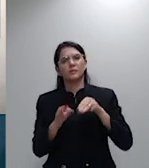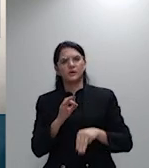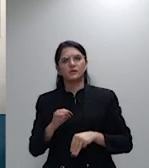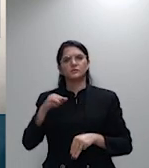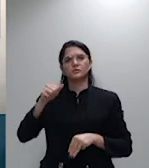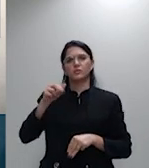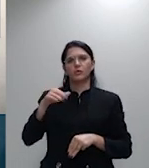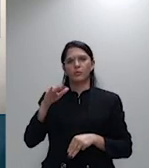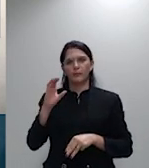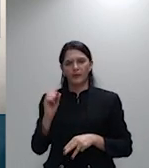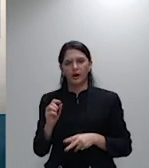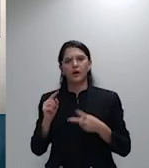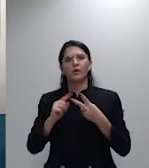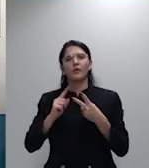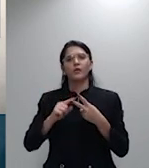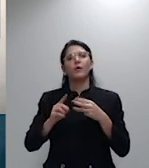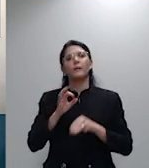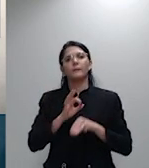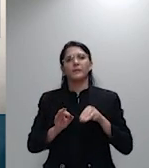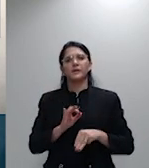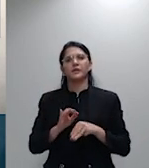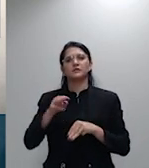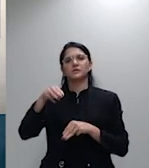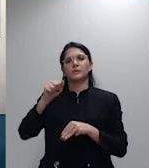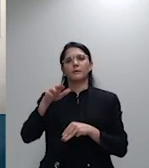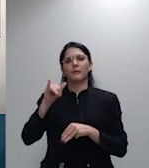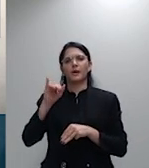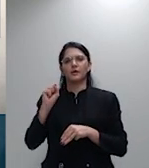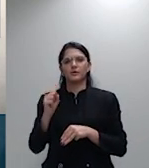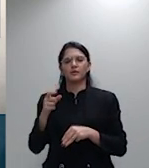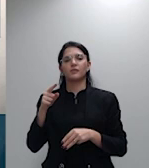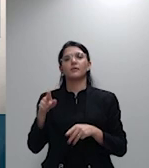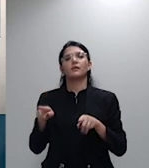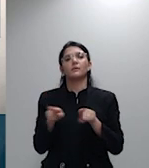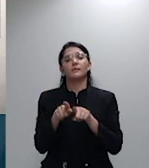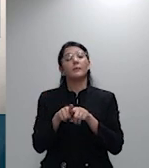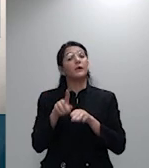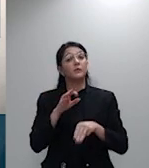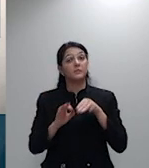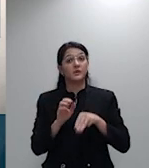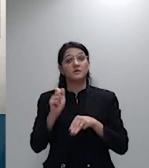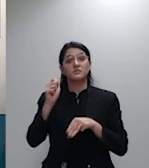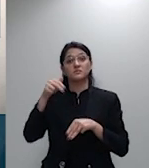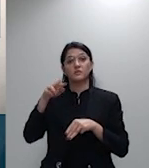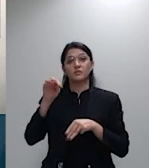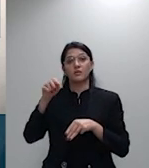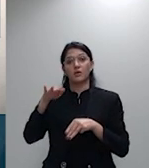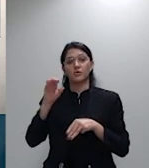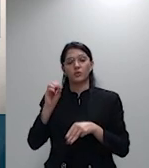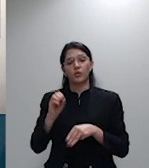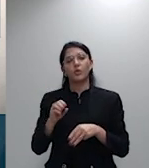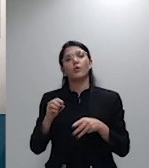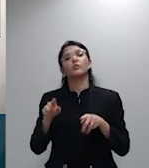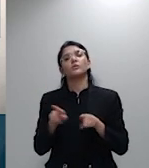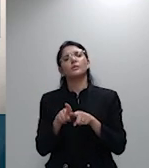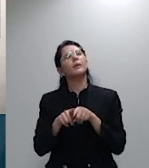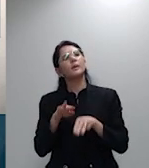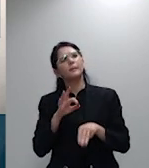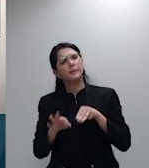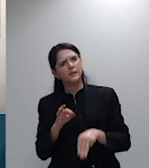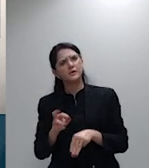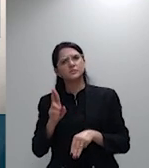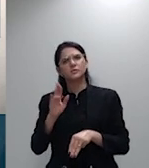2019 ministro Antônio Carlos Ferreira 2018 ministro Ricardo Vilas Boas Coeba 2018